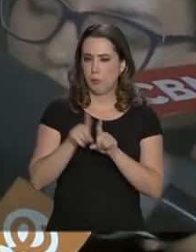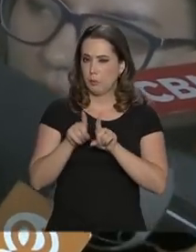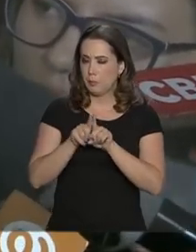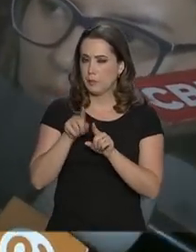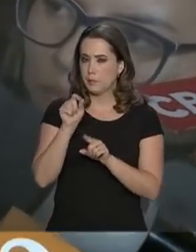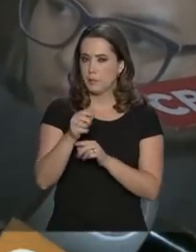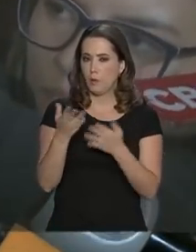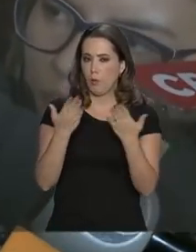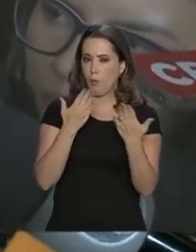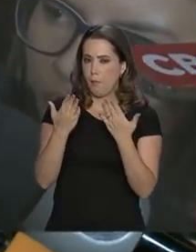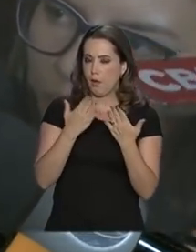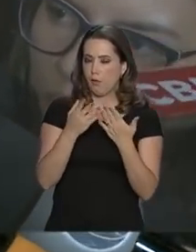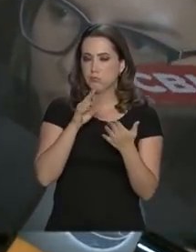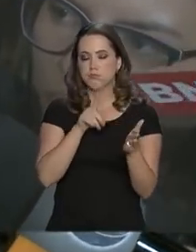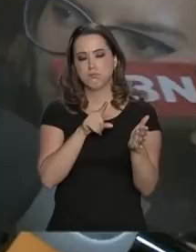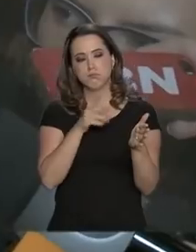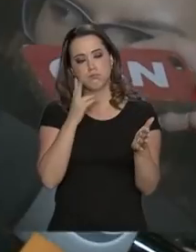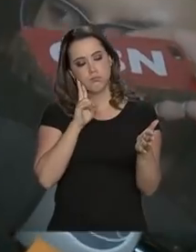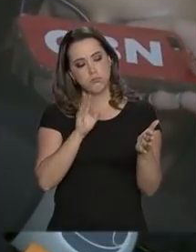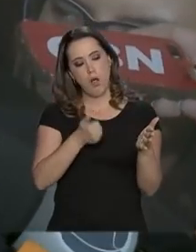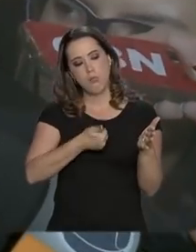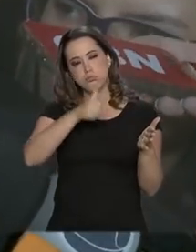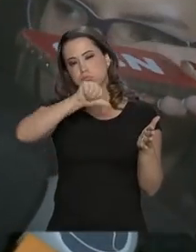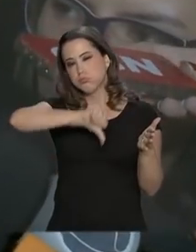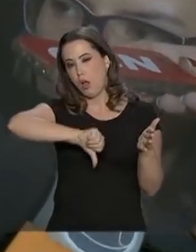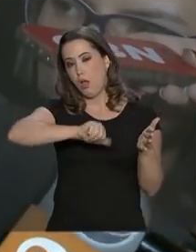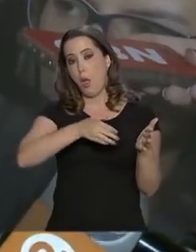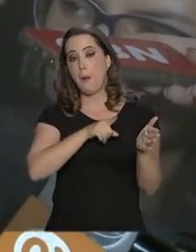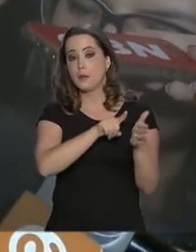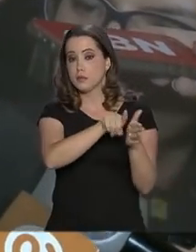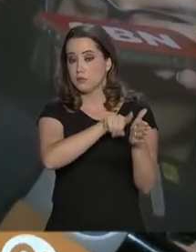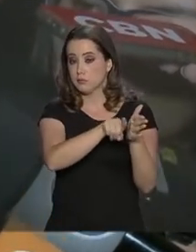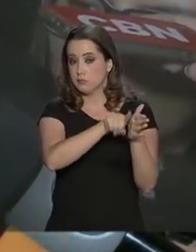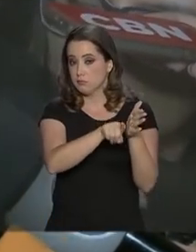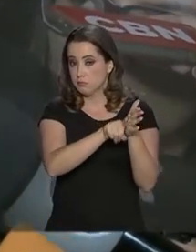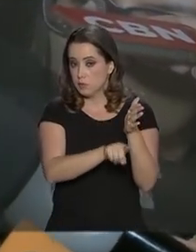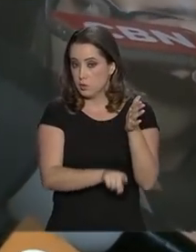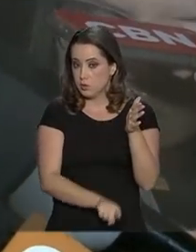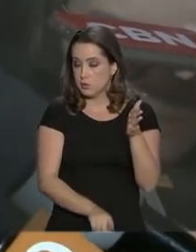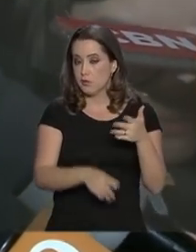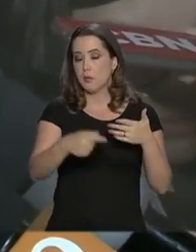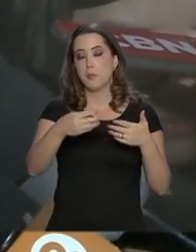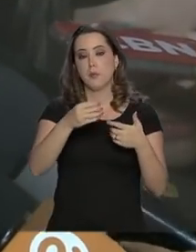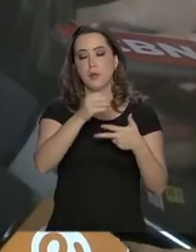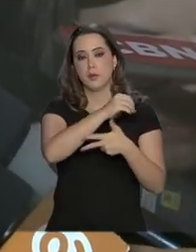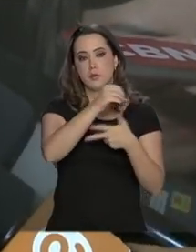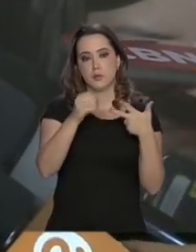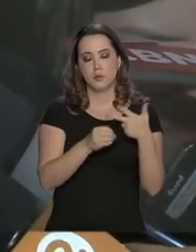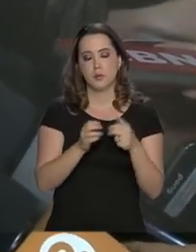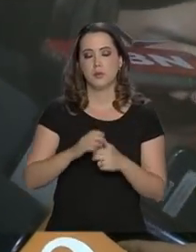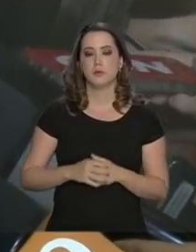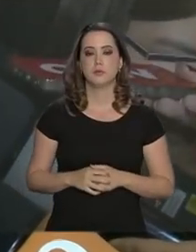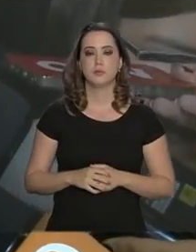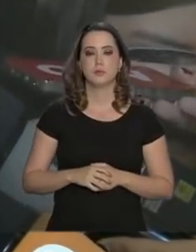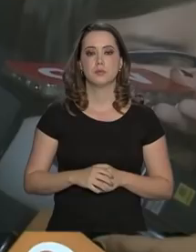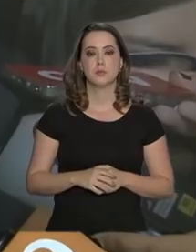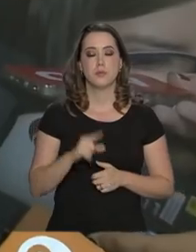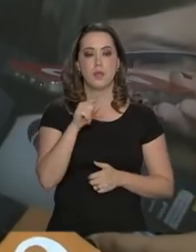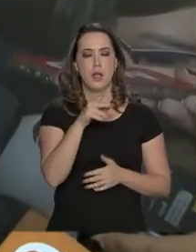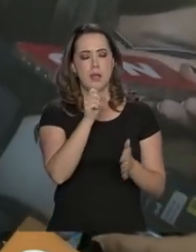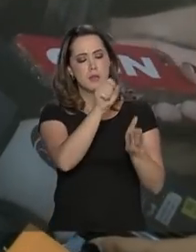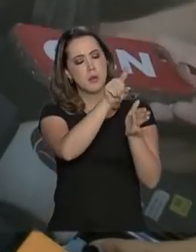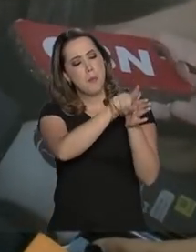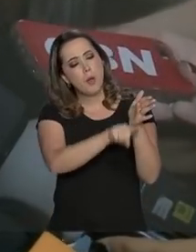analisar o banco de questões do Enem, que é organizado pelo Inep. Fazer com que esse banco de questões tenha